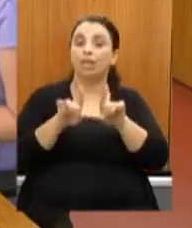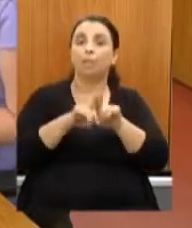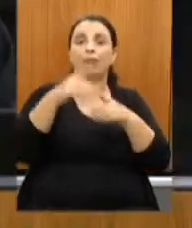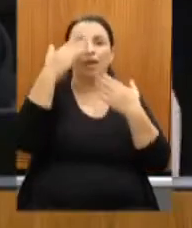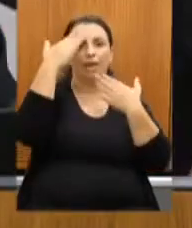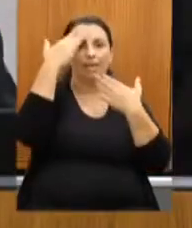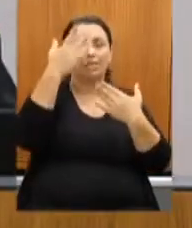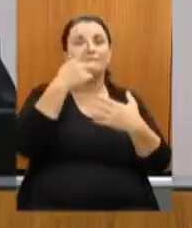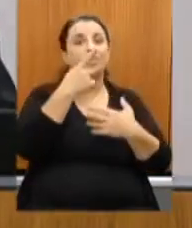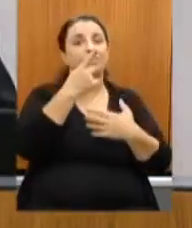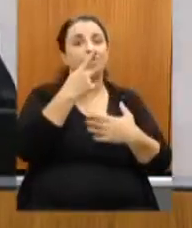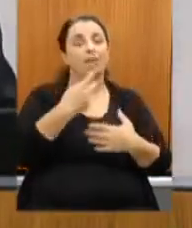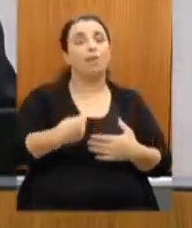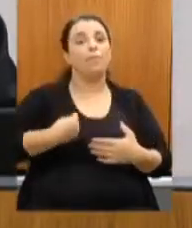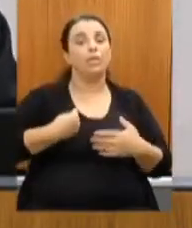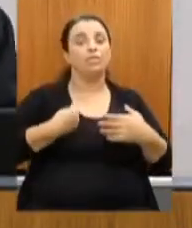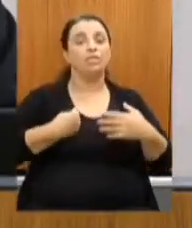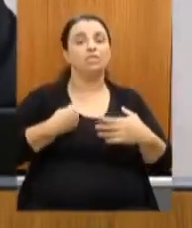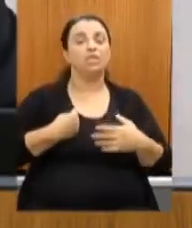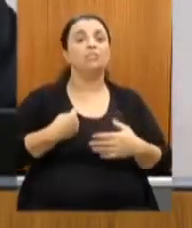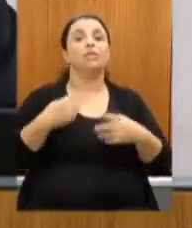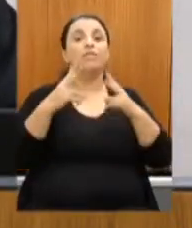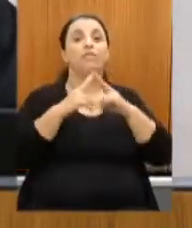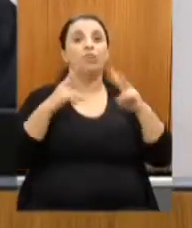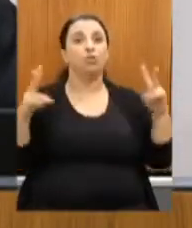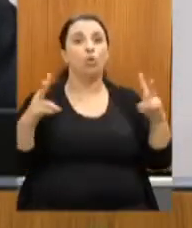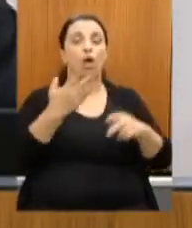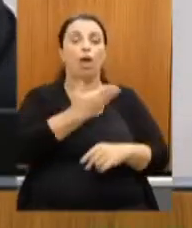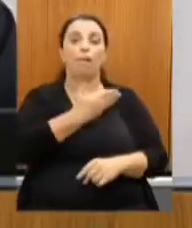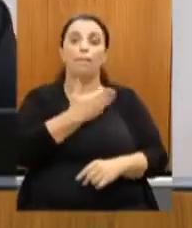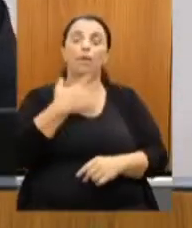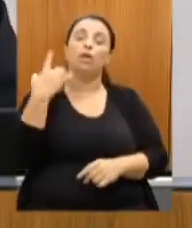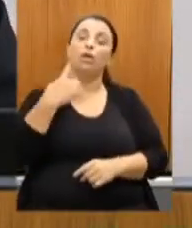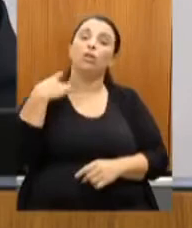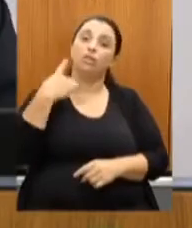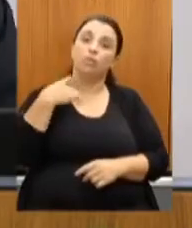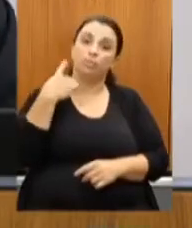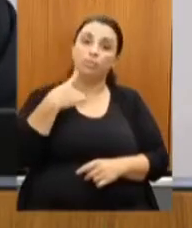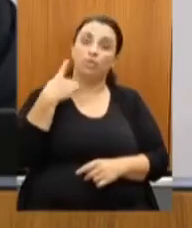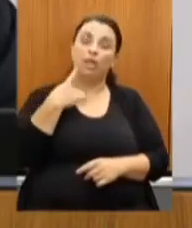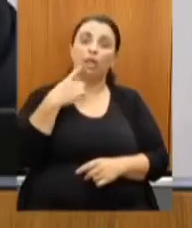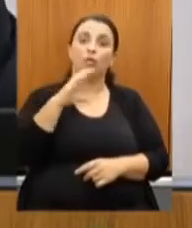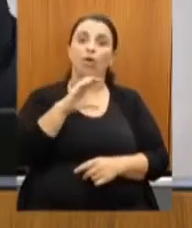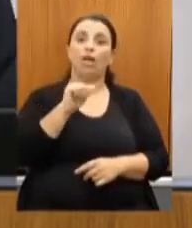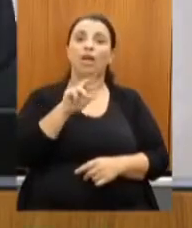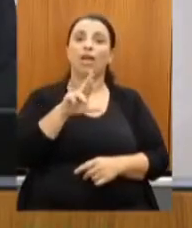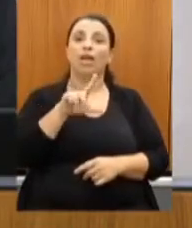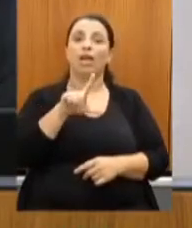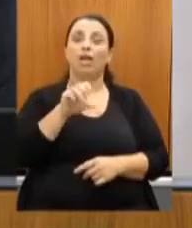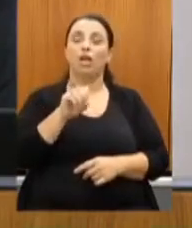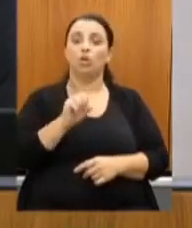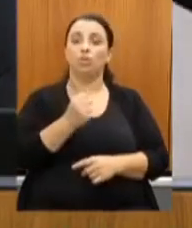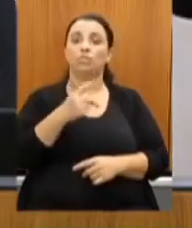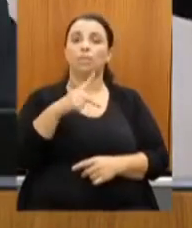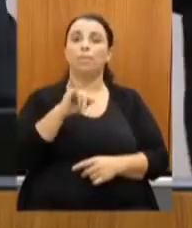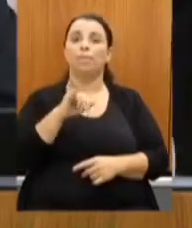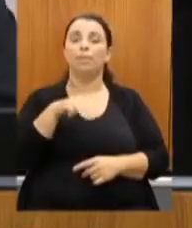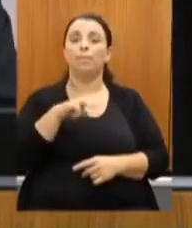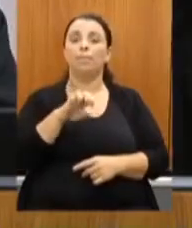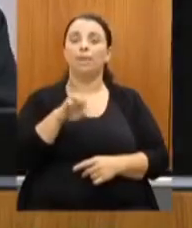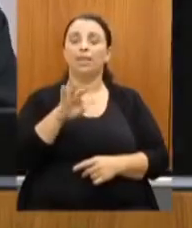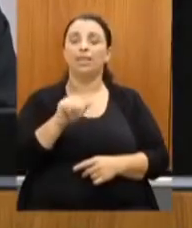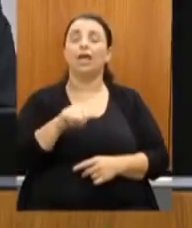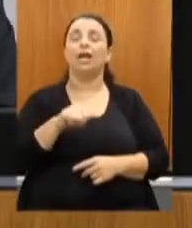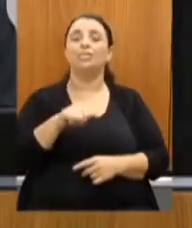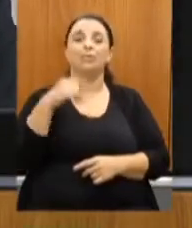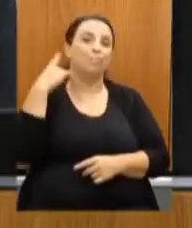presença de forma virtual do nosso amigo e deputado Carlos Pimenta, lá do nosso norte